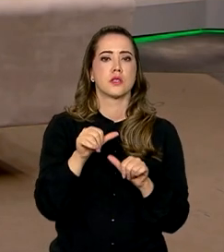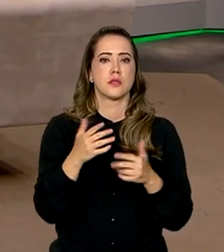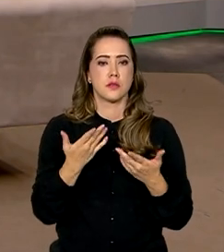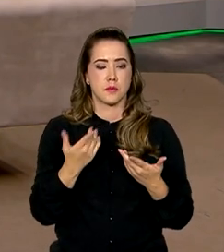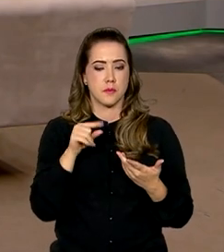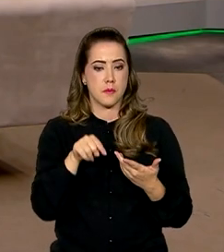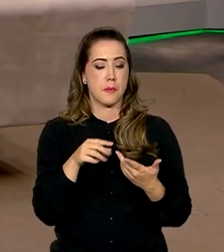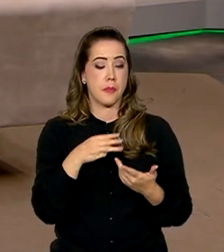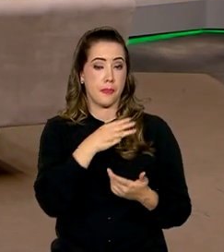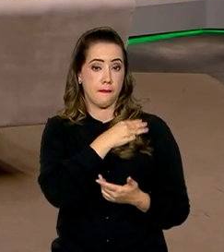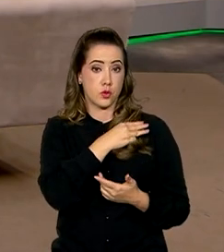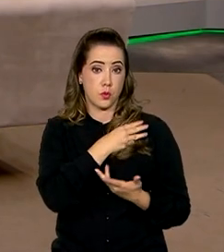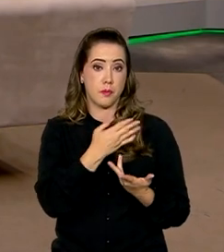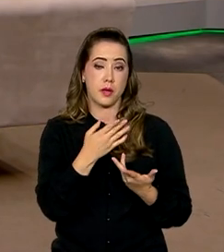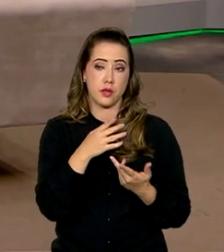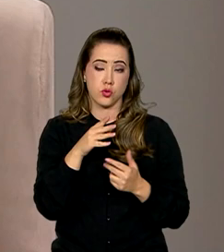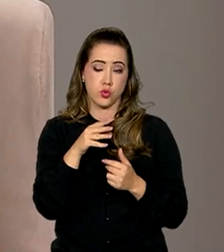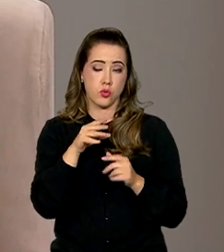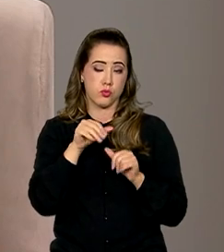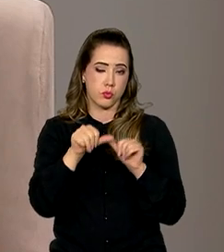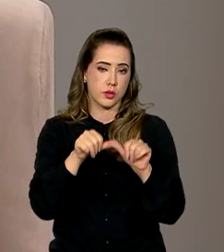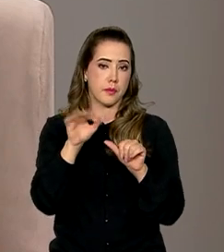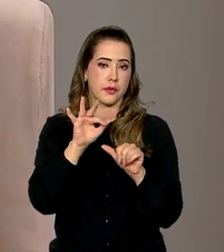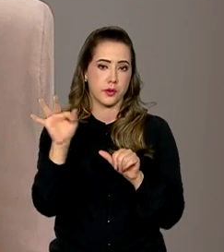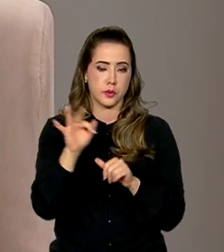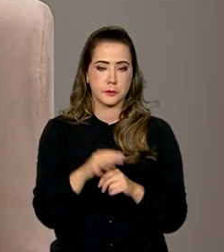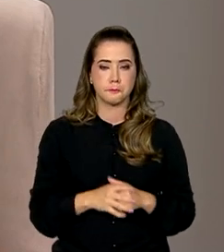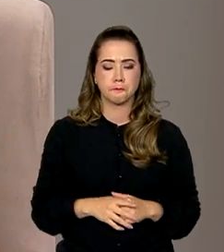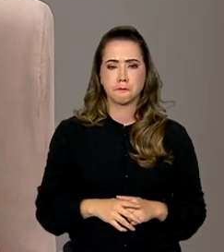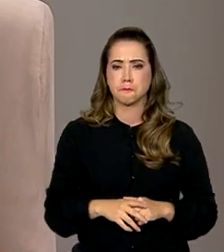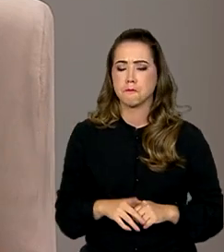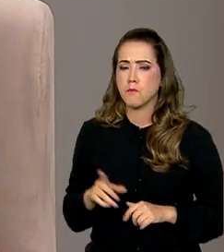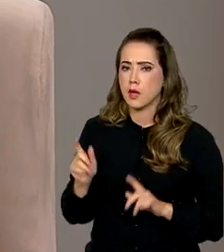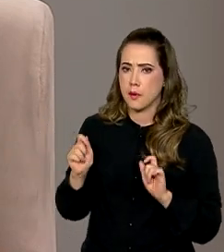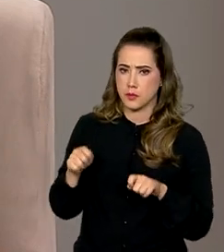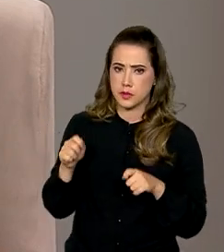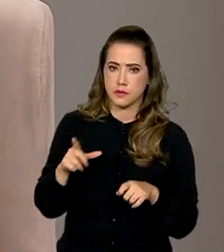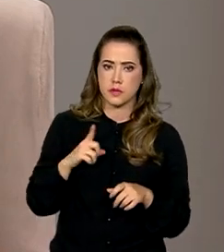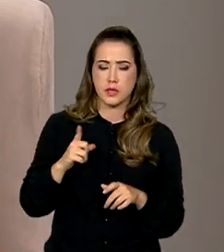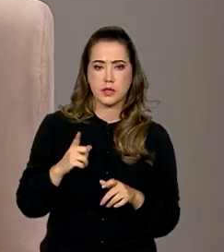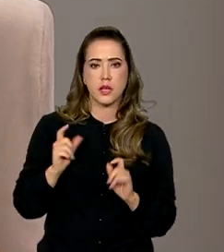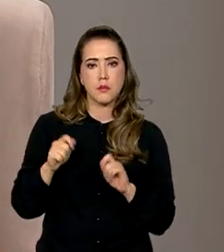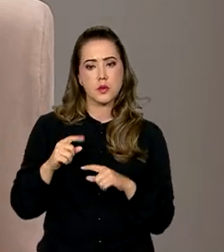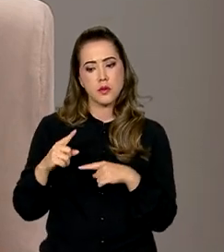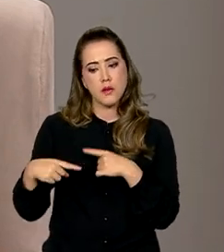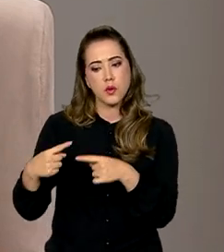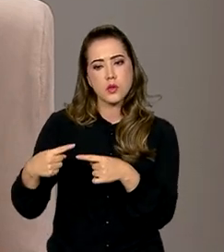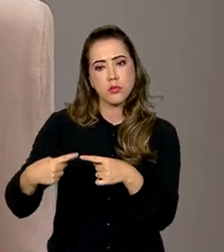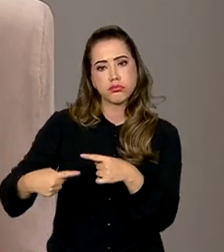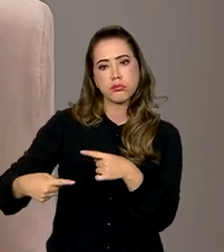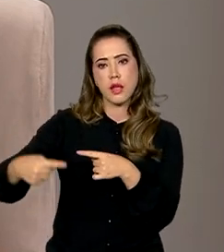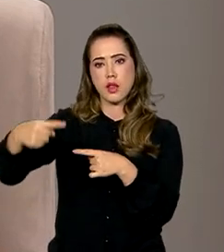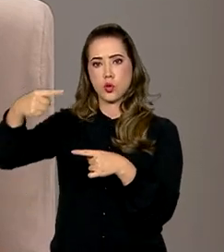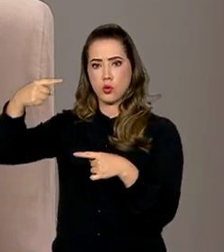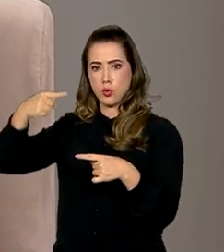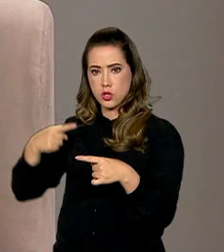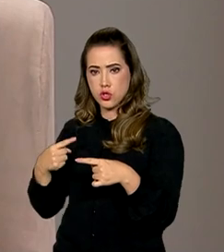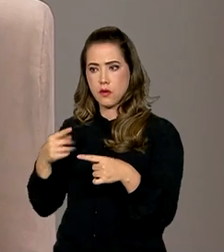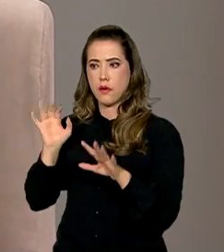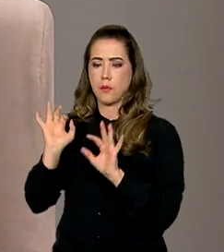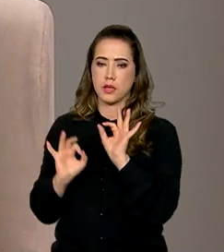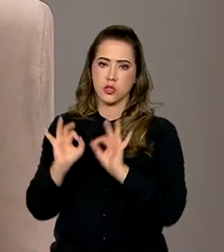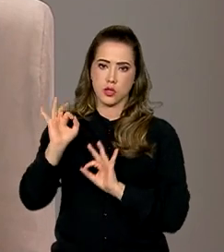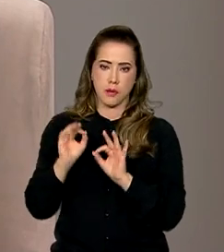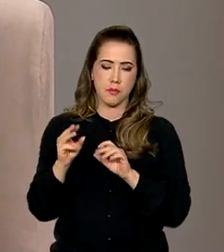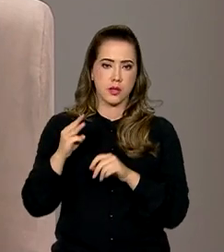para a educação superior. E isso, inclusive, é possível que tenha um efeito retroativo a todo o planejamento do